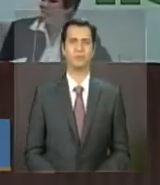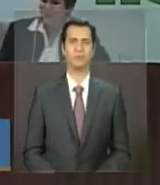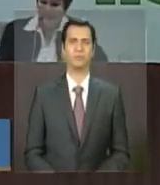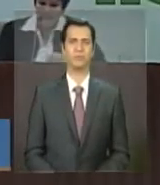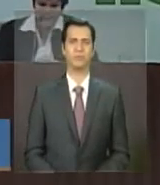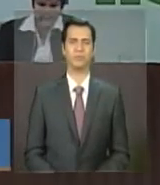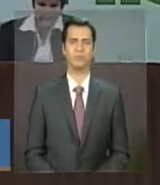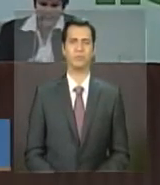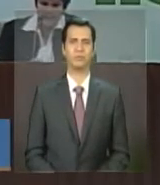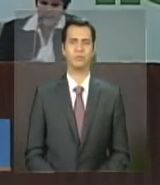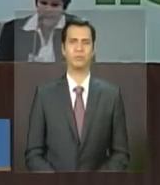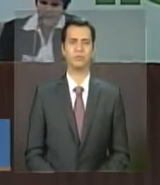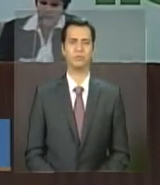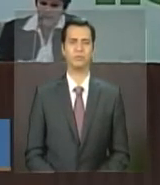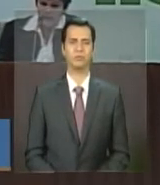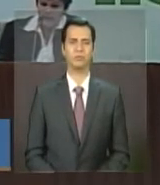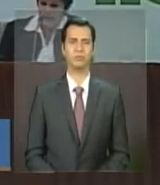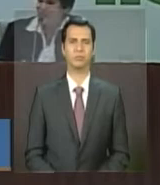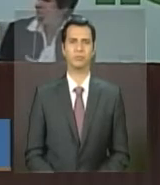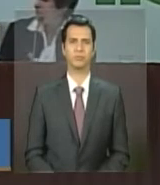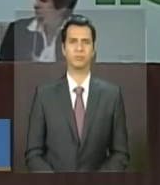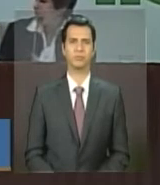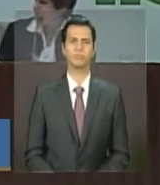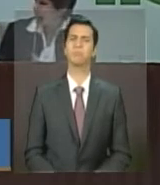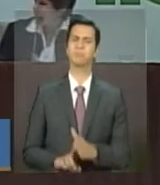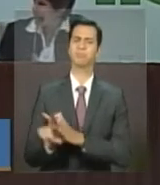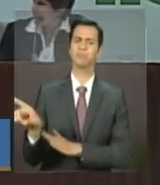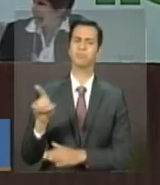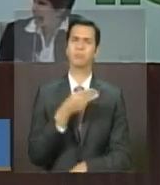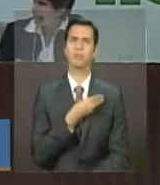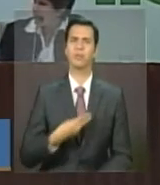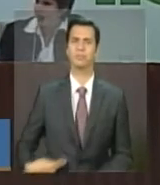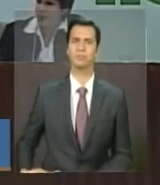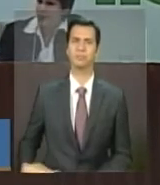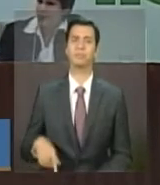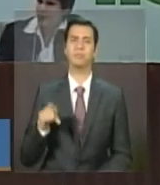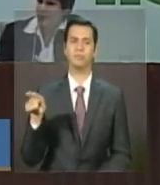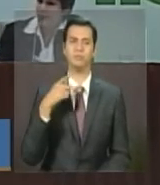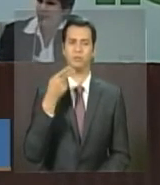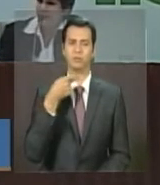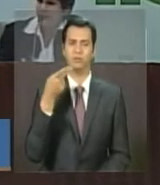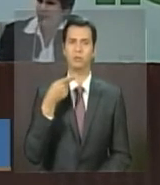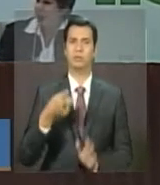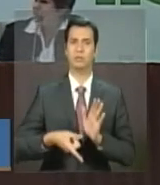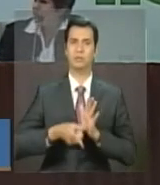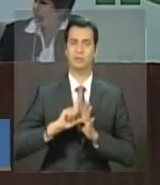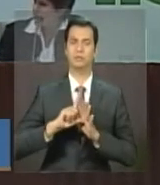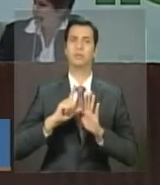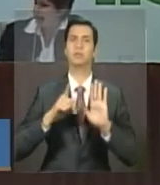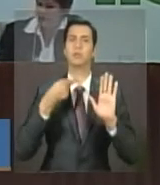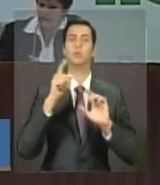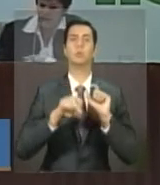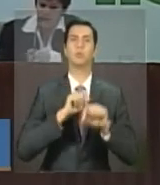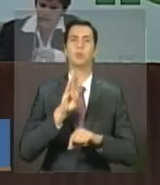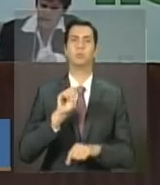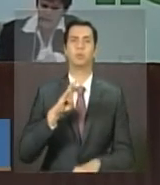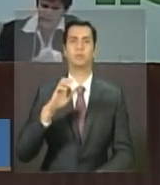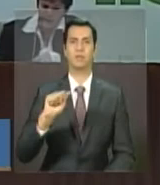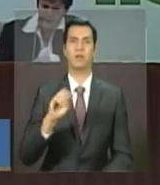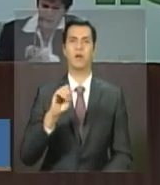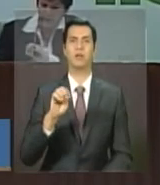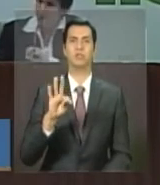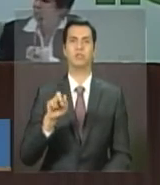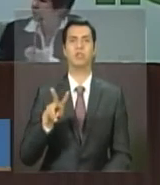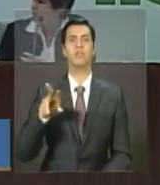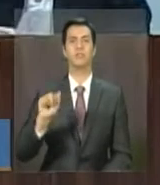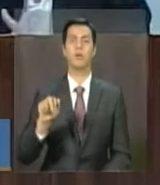Bom, ministra, uma das ações do Brasil Sem Miséria, que a senhora falou na sua apresentação, é a busca ativa. Qual vai ser o